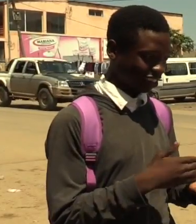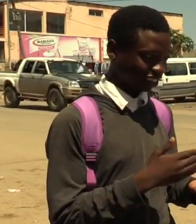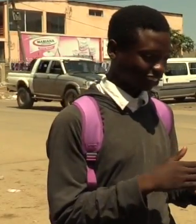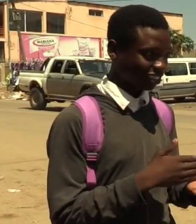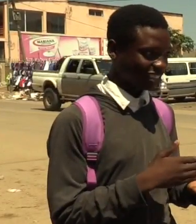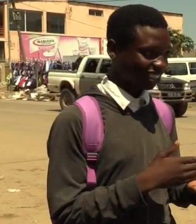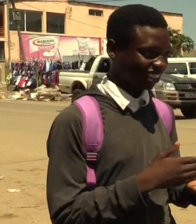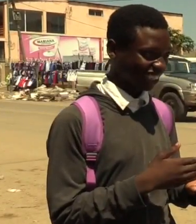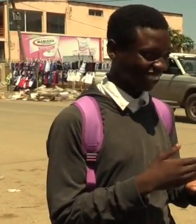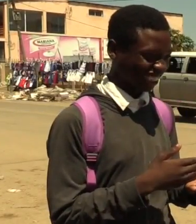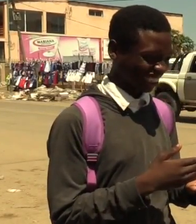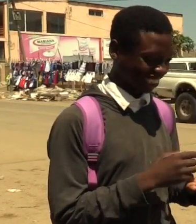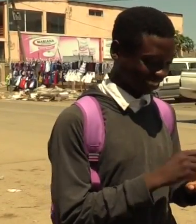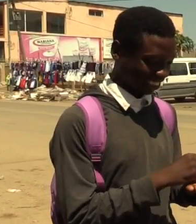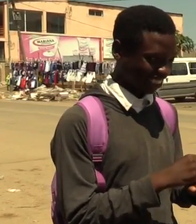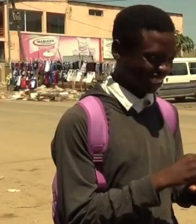Livro.